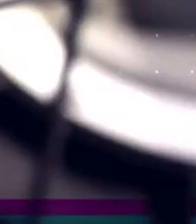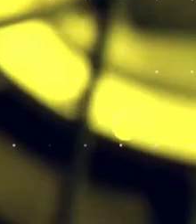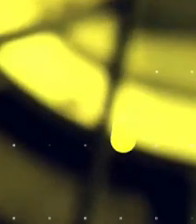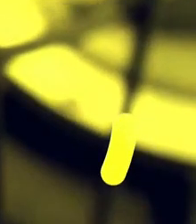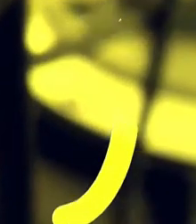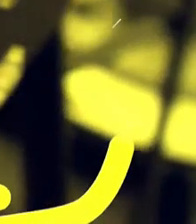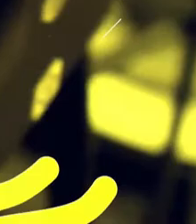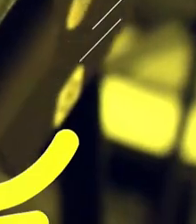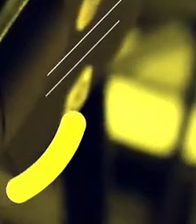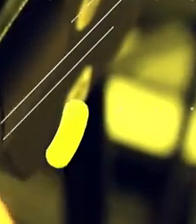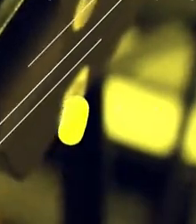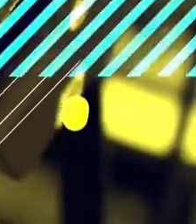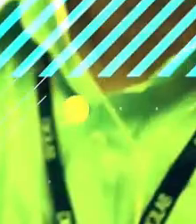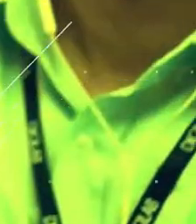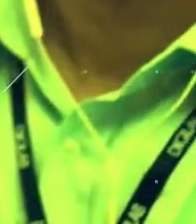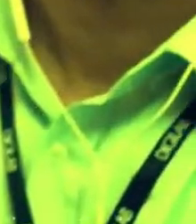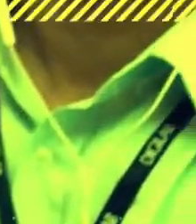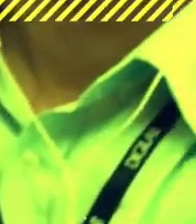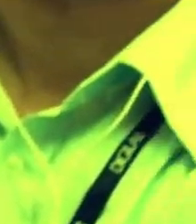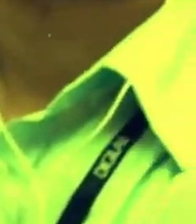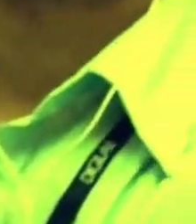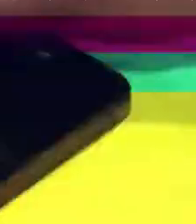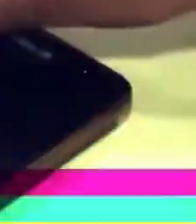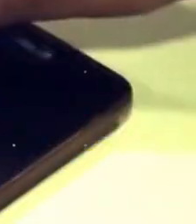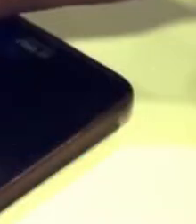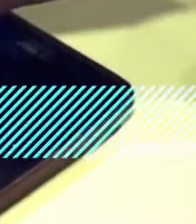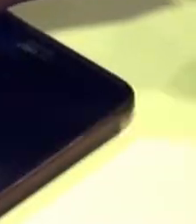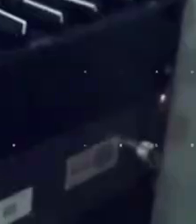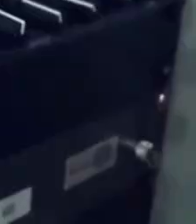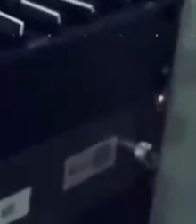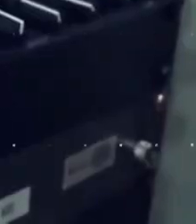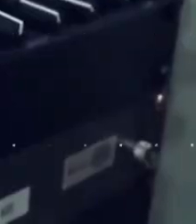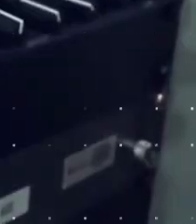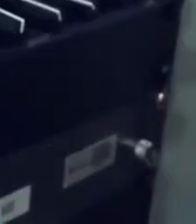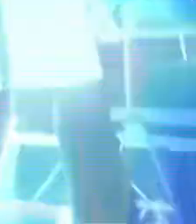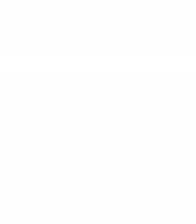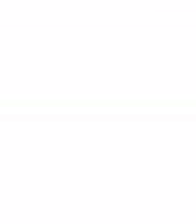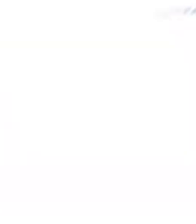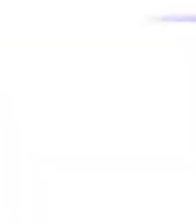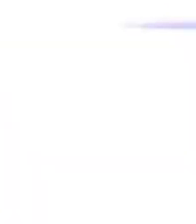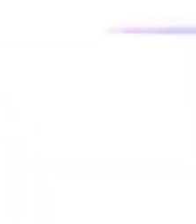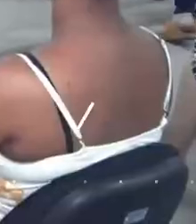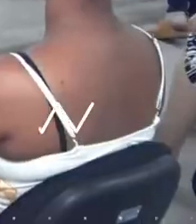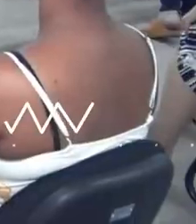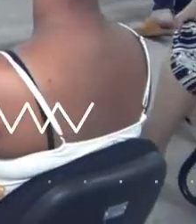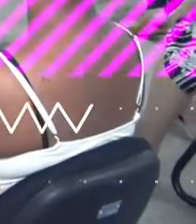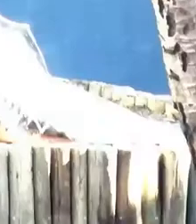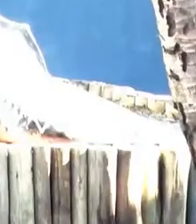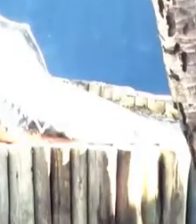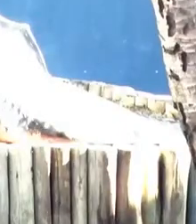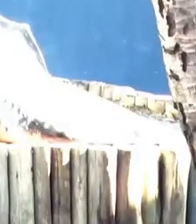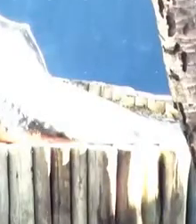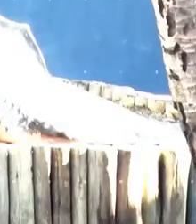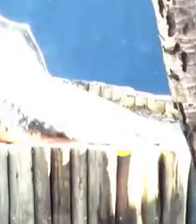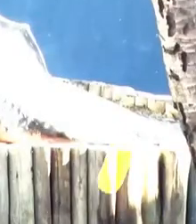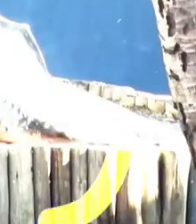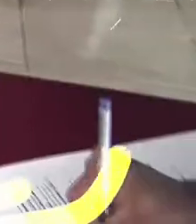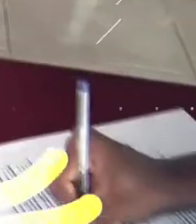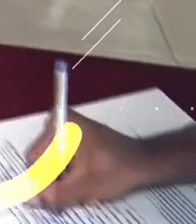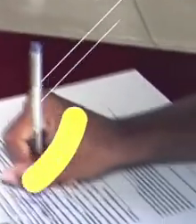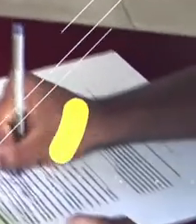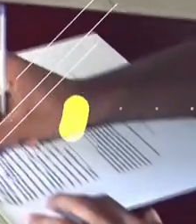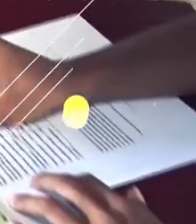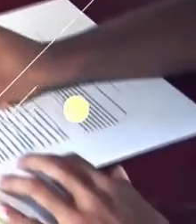Há 17 anos, o jornalismo da TV Alese cresce e inova. Com responsabilidade e compromisso cidadão,